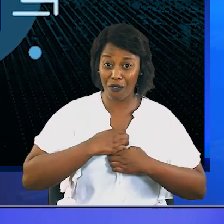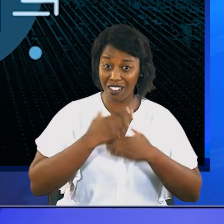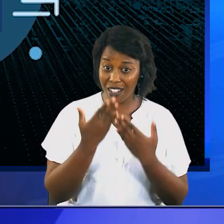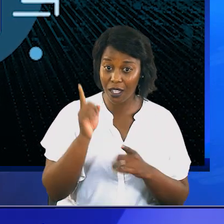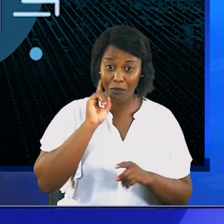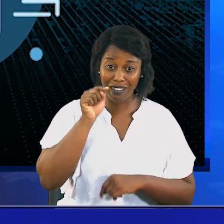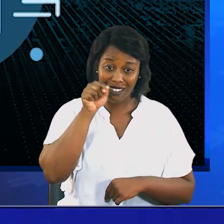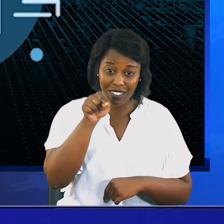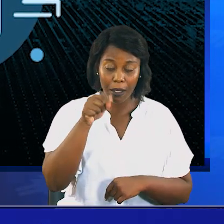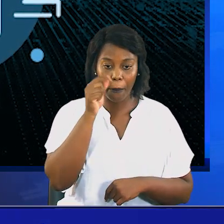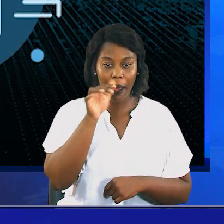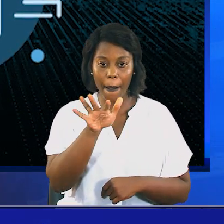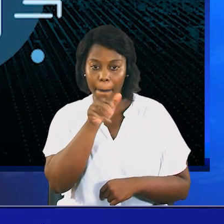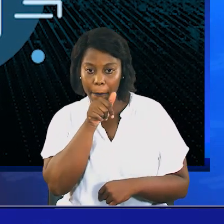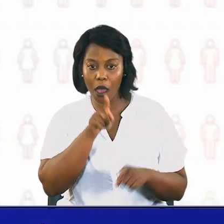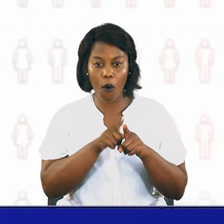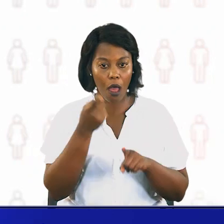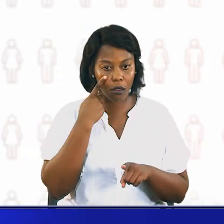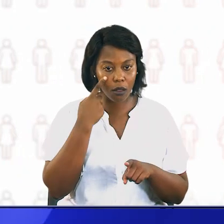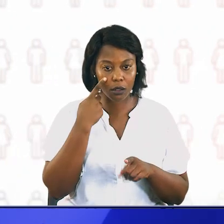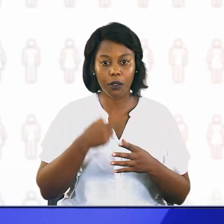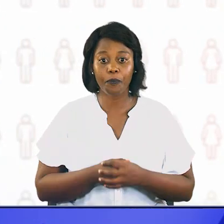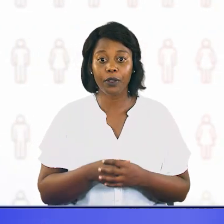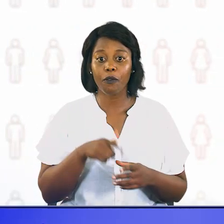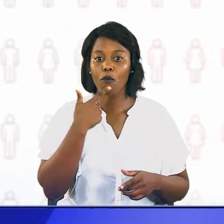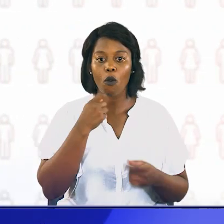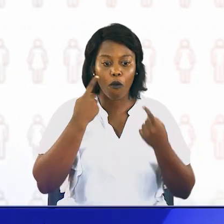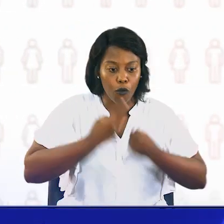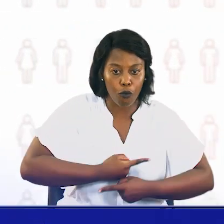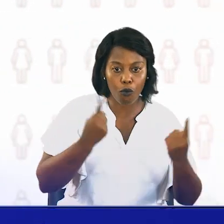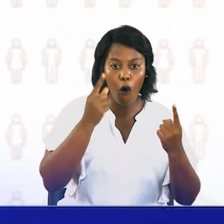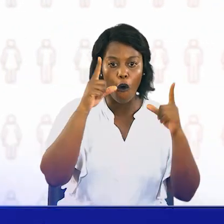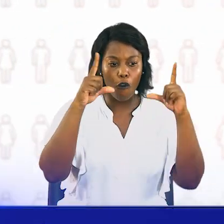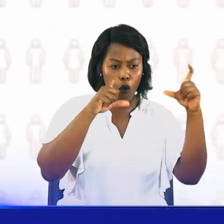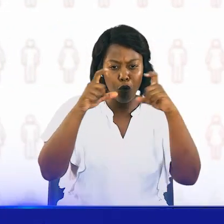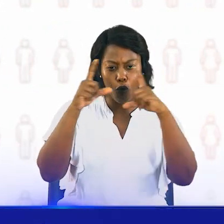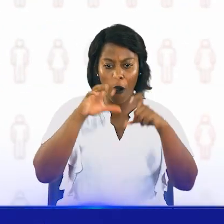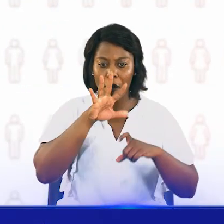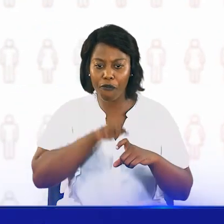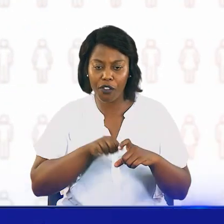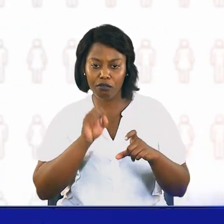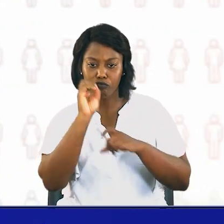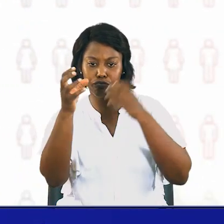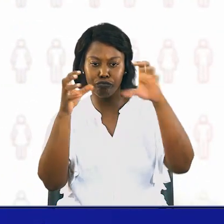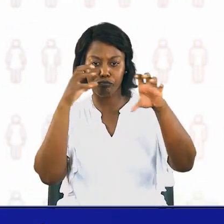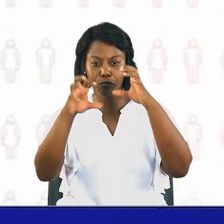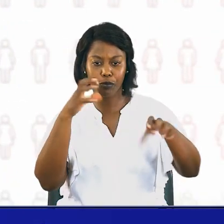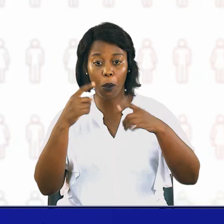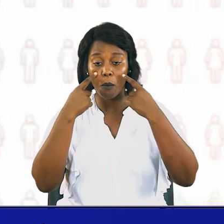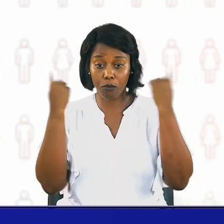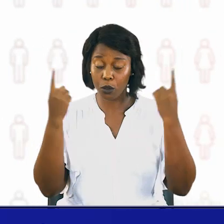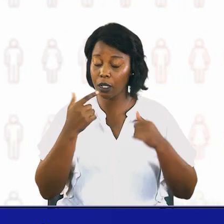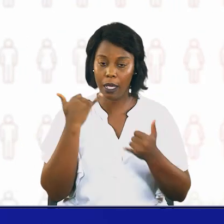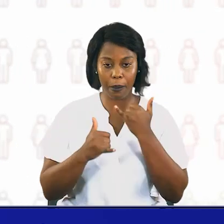recorrendo aos pais se algo der errado. Não divulgar fotos dos filhos nus ou seminus, pois podem ser